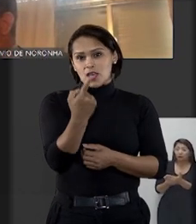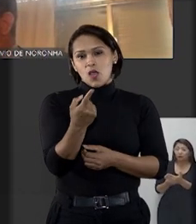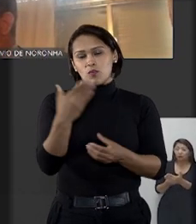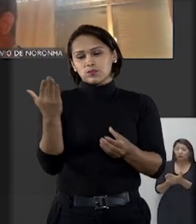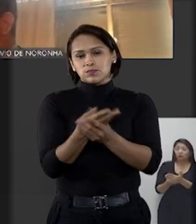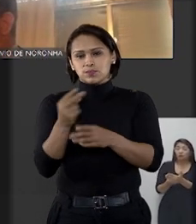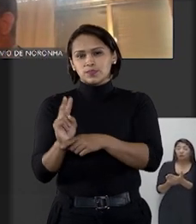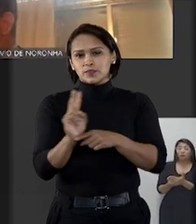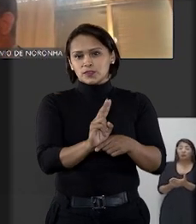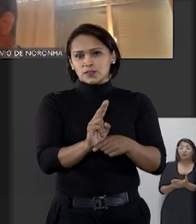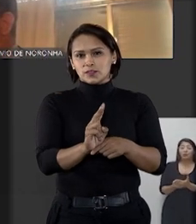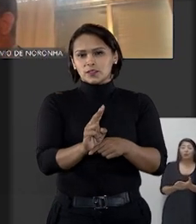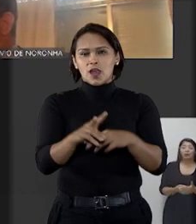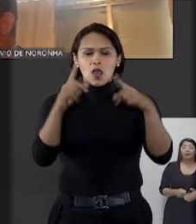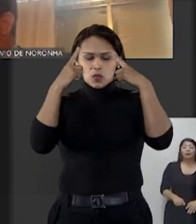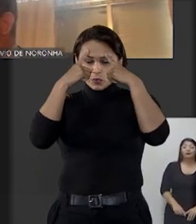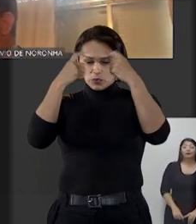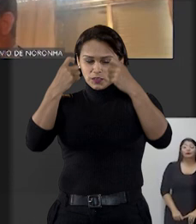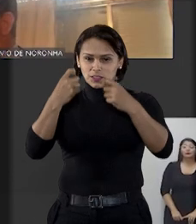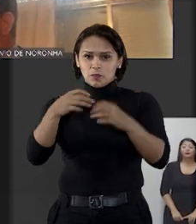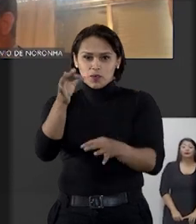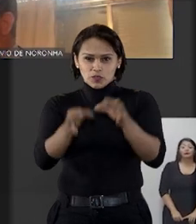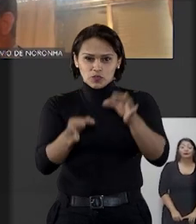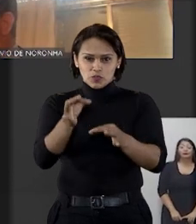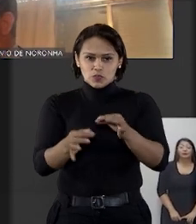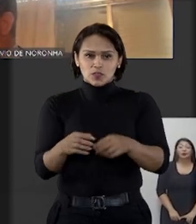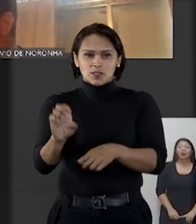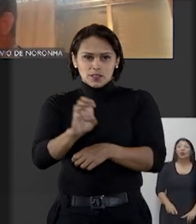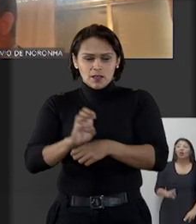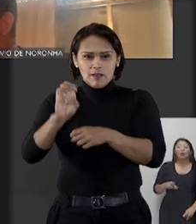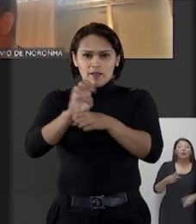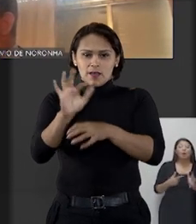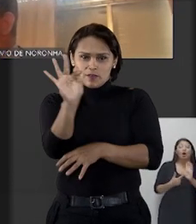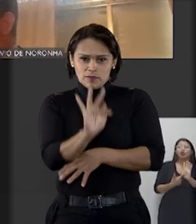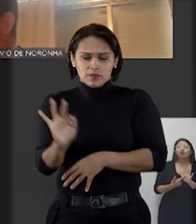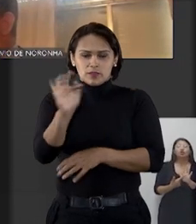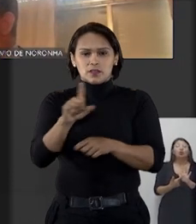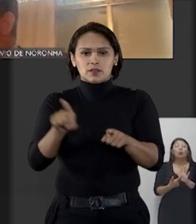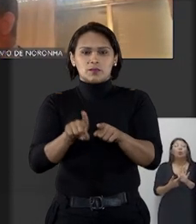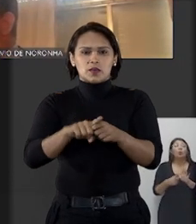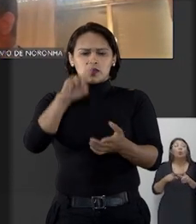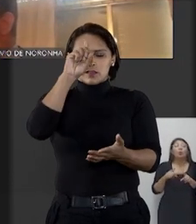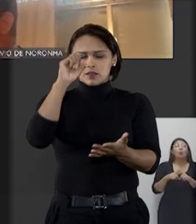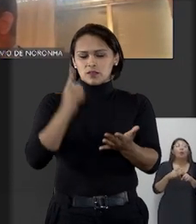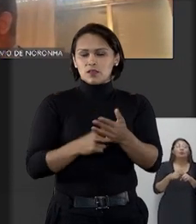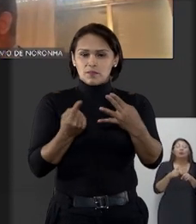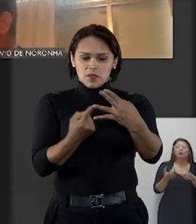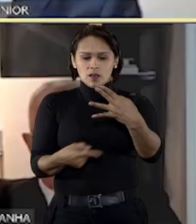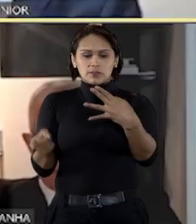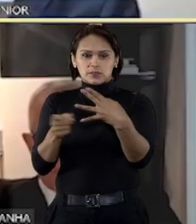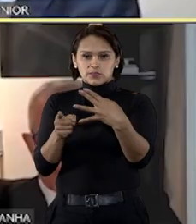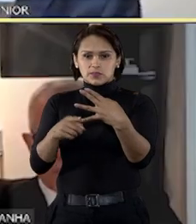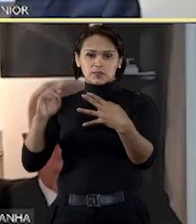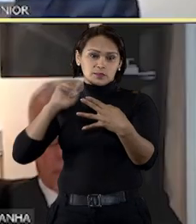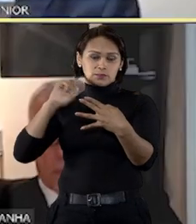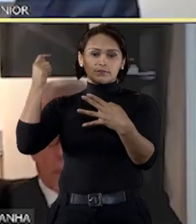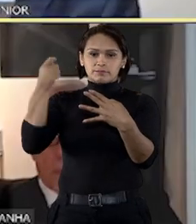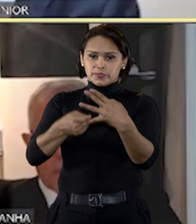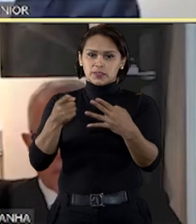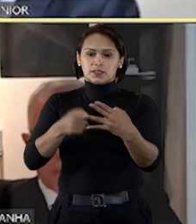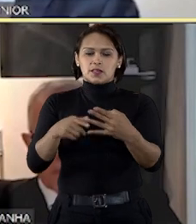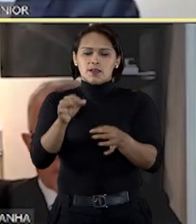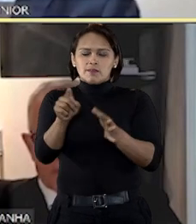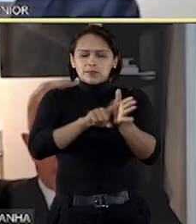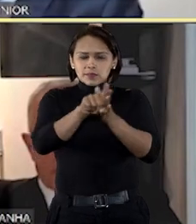é a única cautelar, os tribunais de justiça e os tribunais de jornais federais devem determinar aos juízes de primeira instância